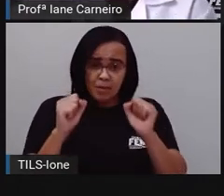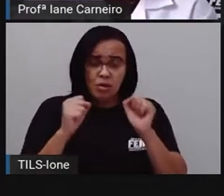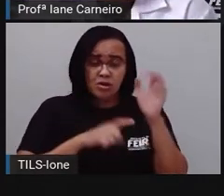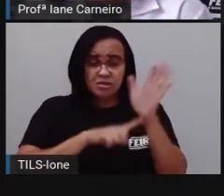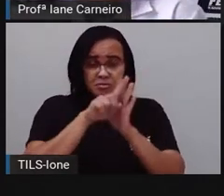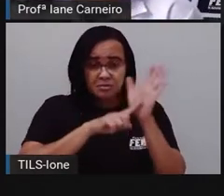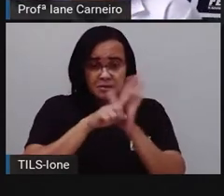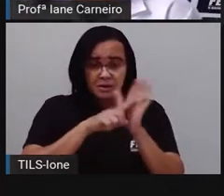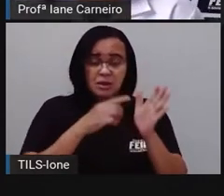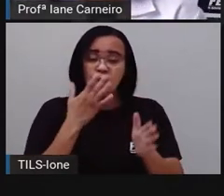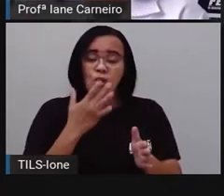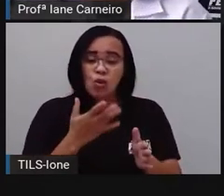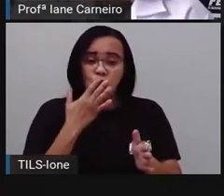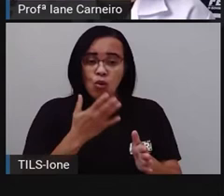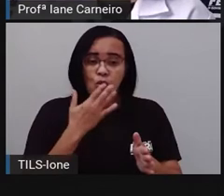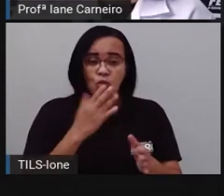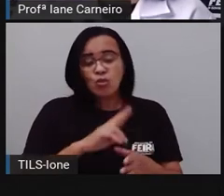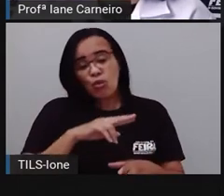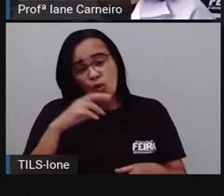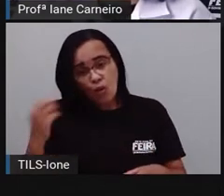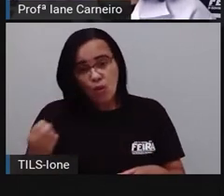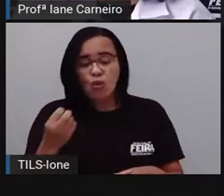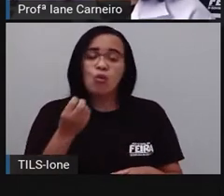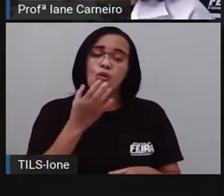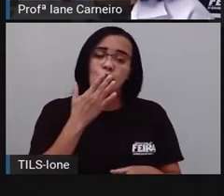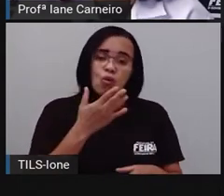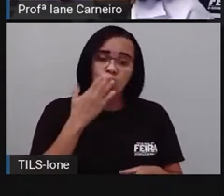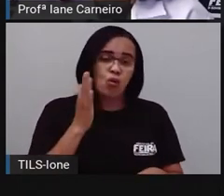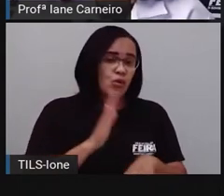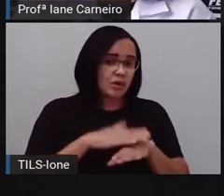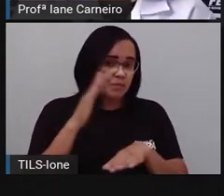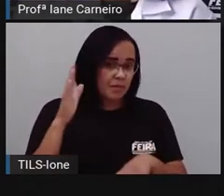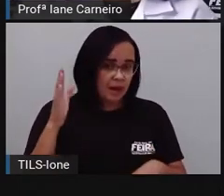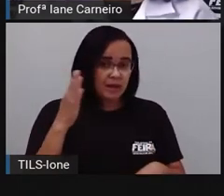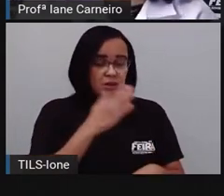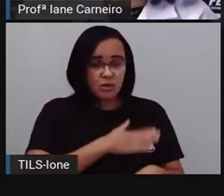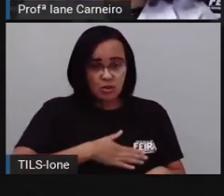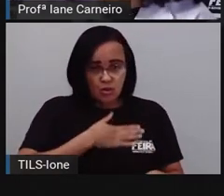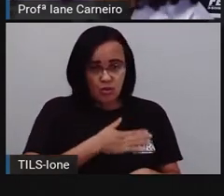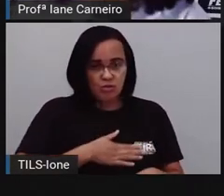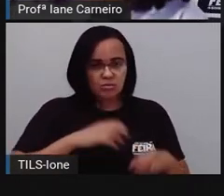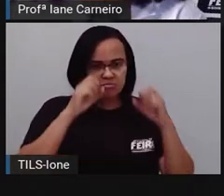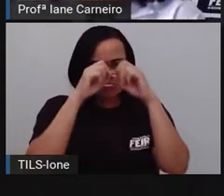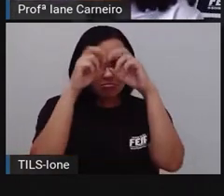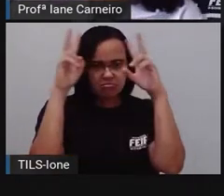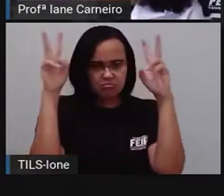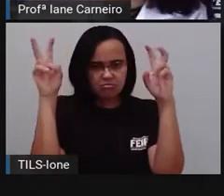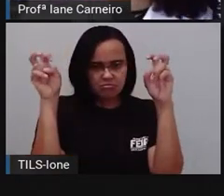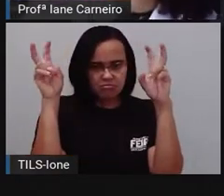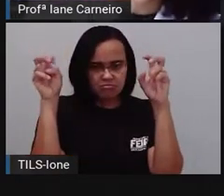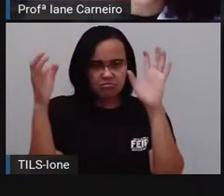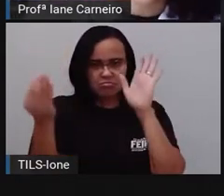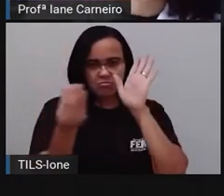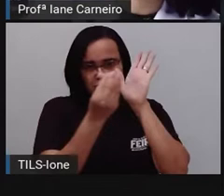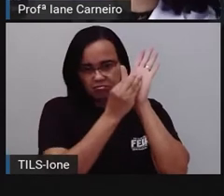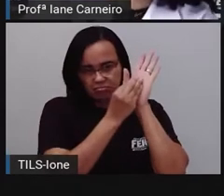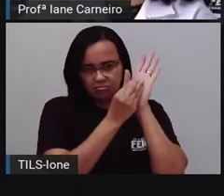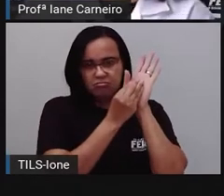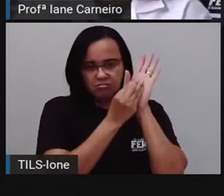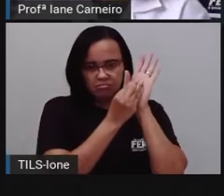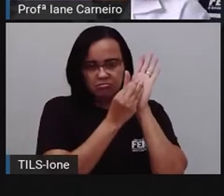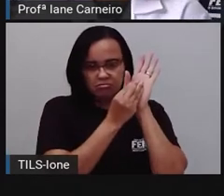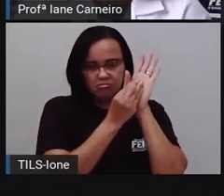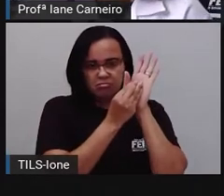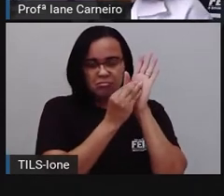cores preferidas. Então, aqui, vocês coloquem o título, né? Dessa tabela que nós vamos construir agora. Tá bom?